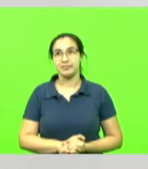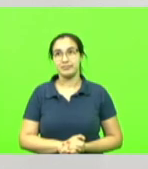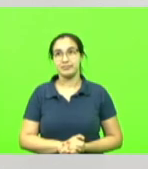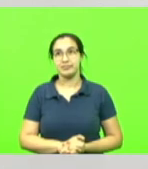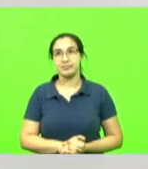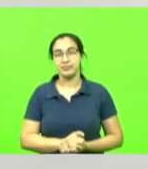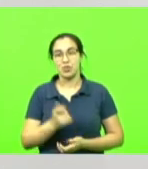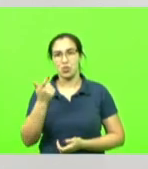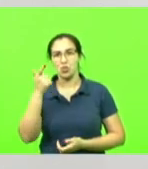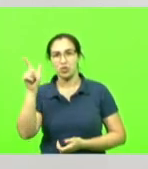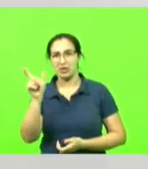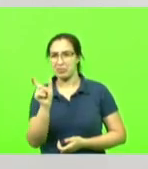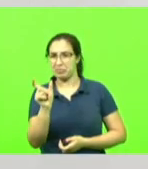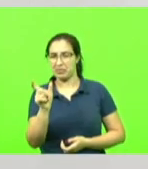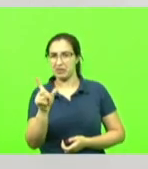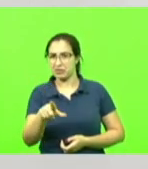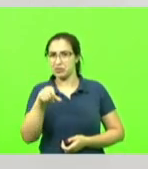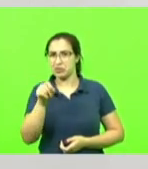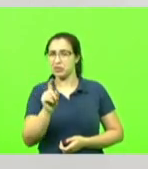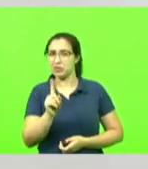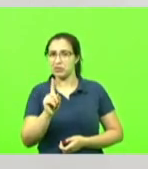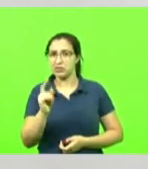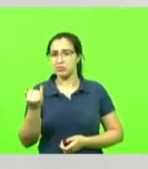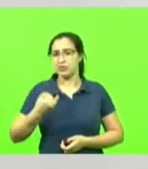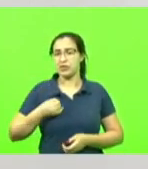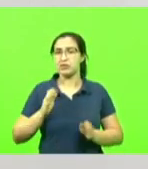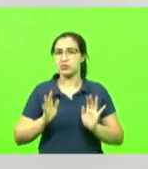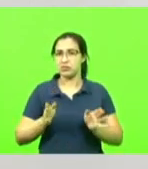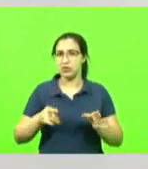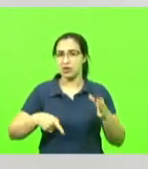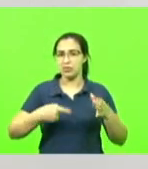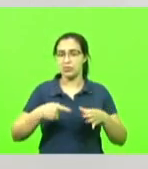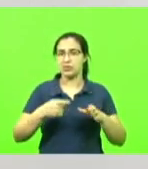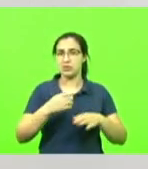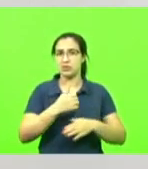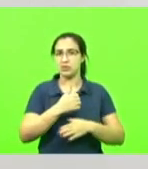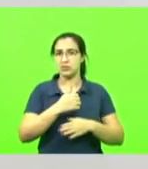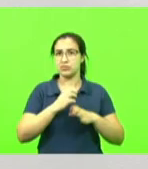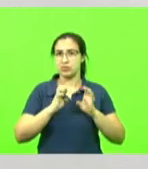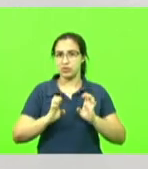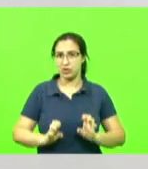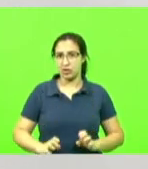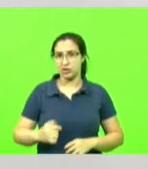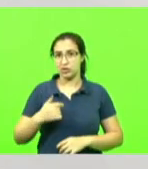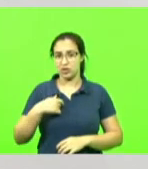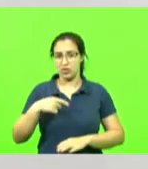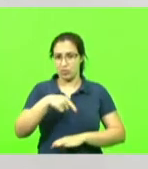porque já me falaram já em comissão de ética não pense que eu vou para lá sozinho não,